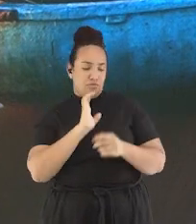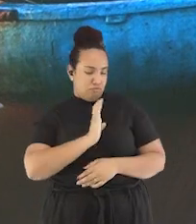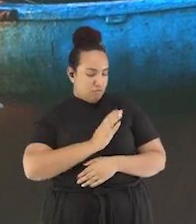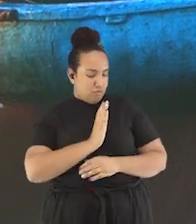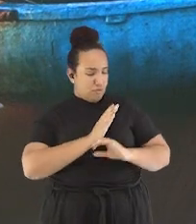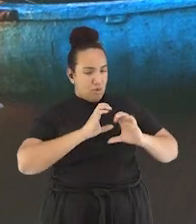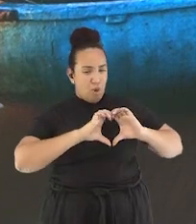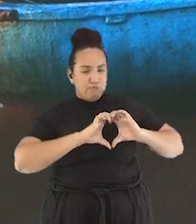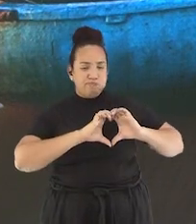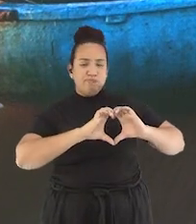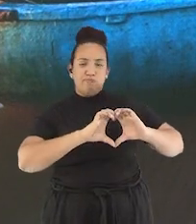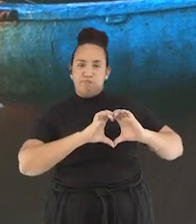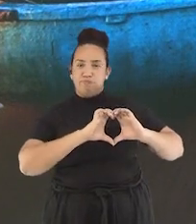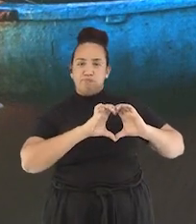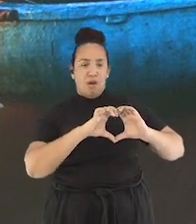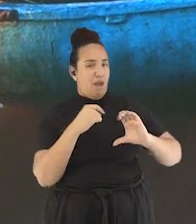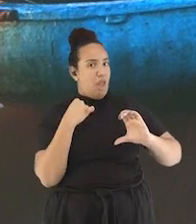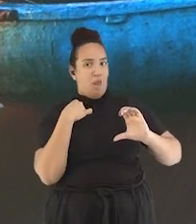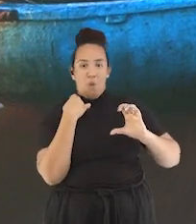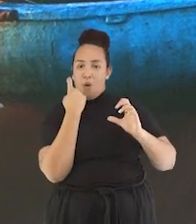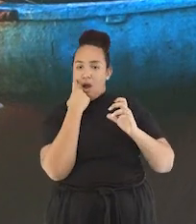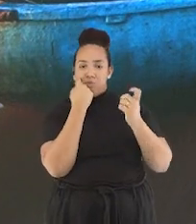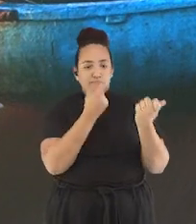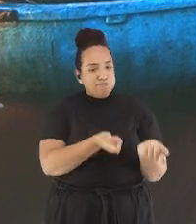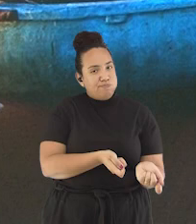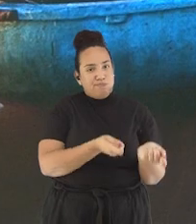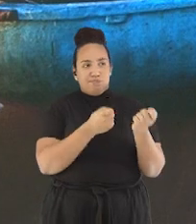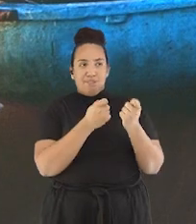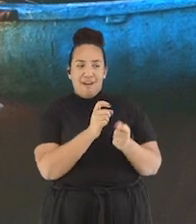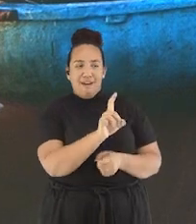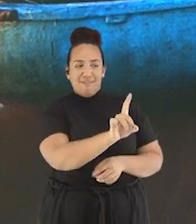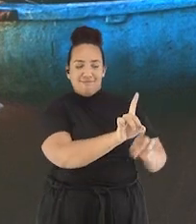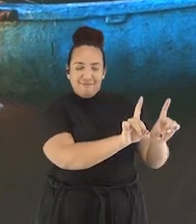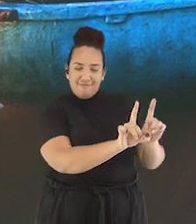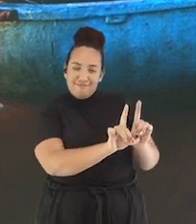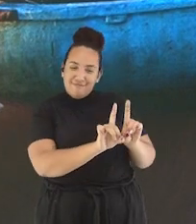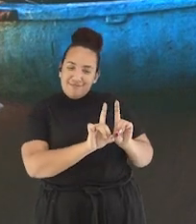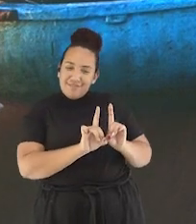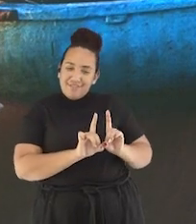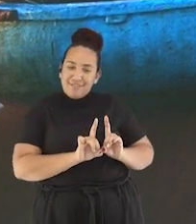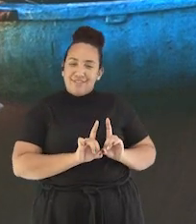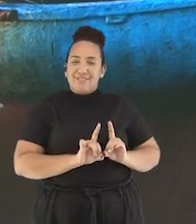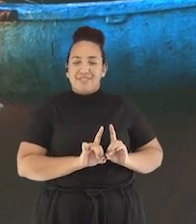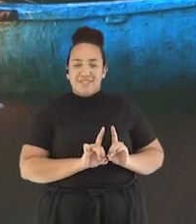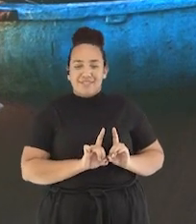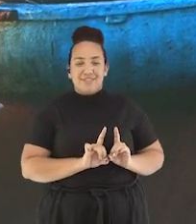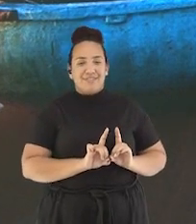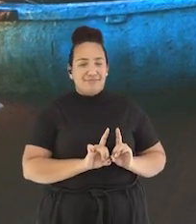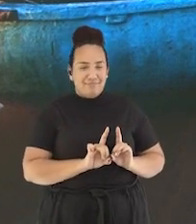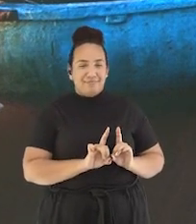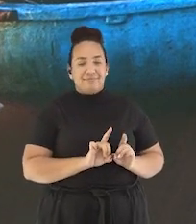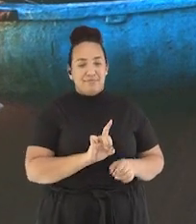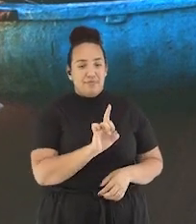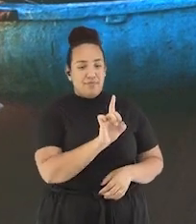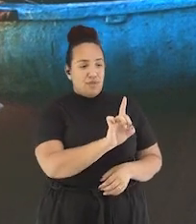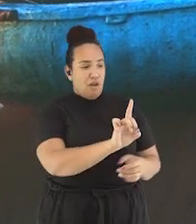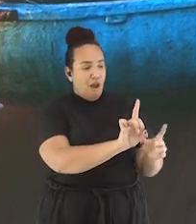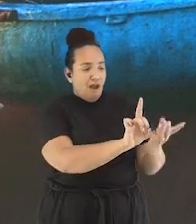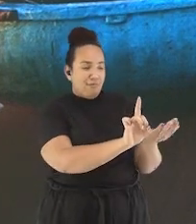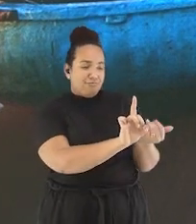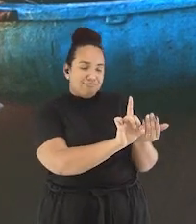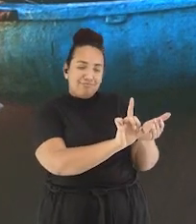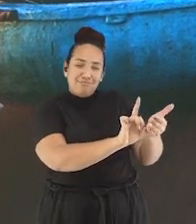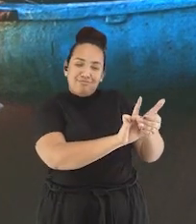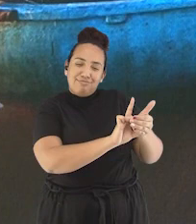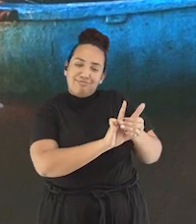posso não ser pescador Mas vou te botar na minha rede Foi na puxada de rede que eu trouxe o meu